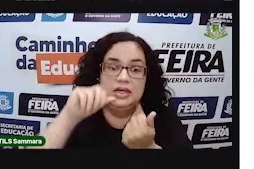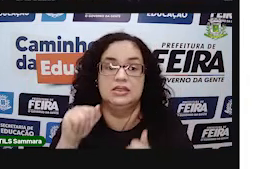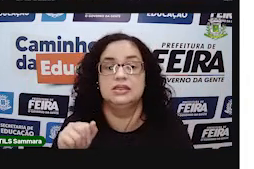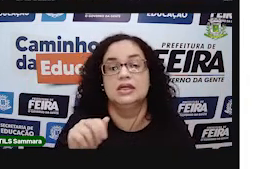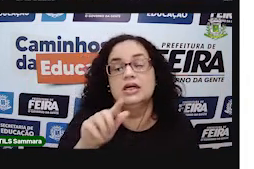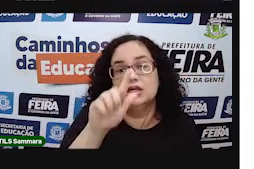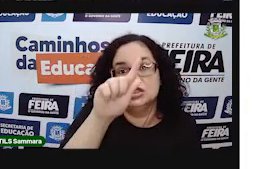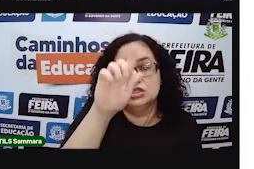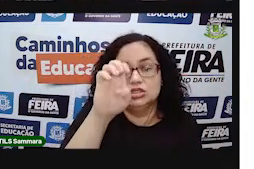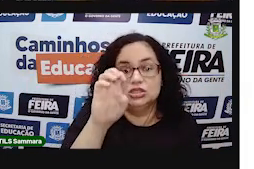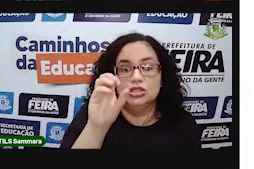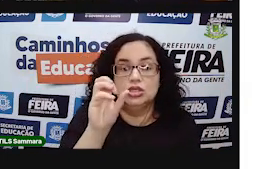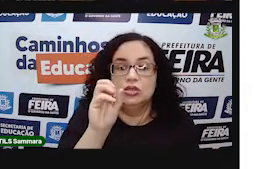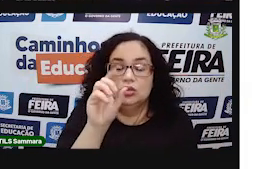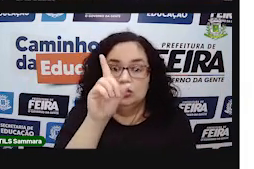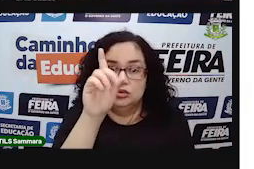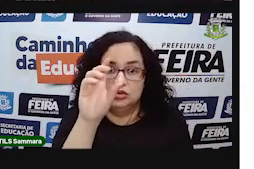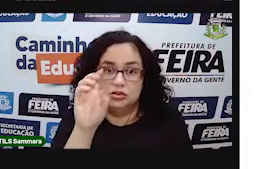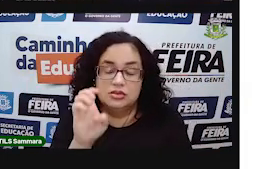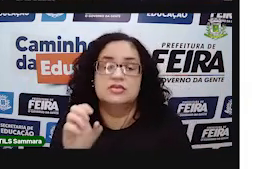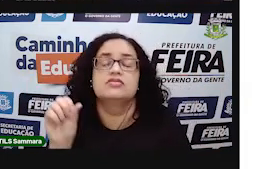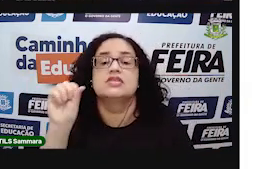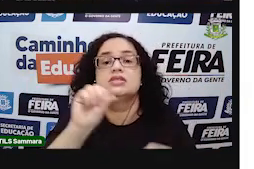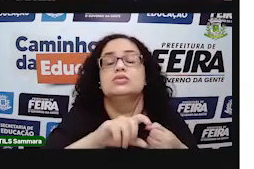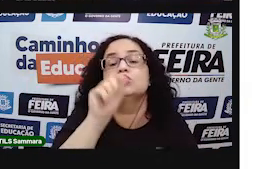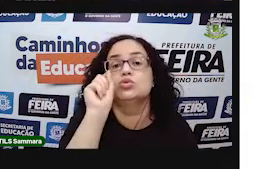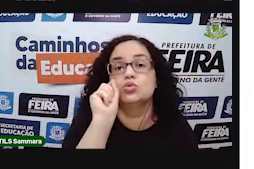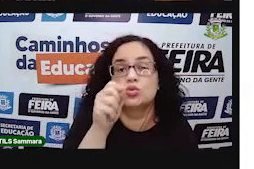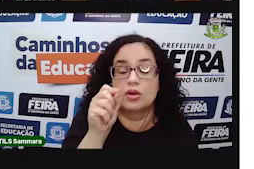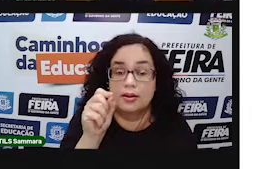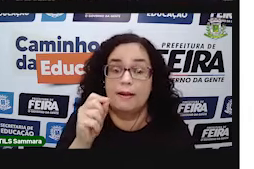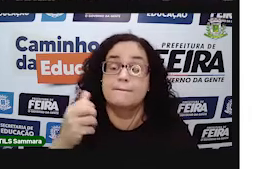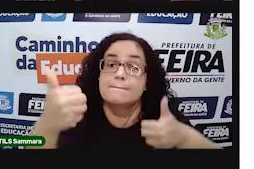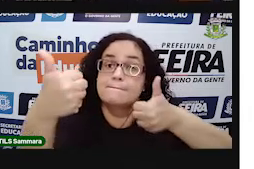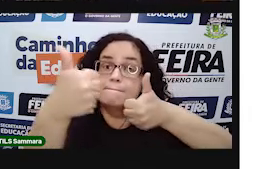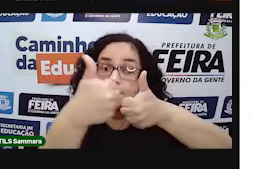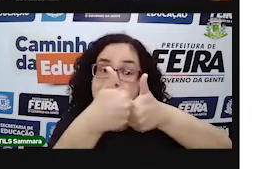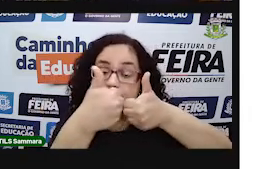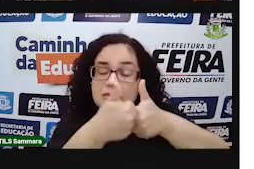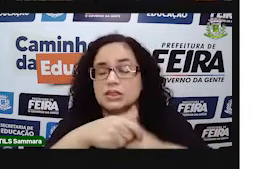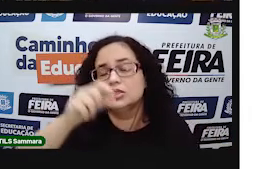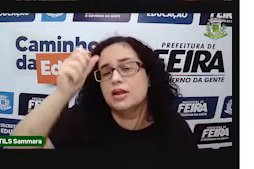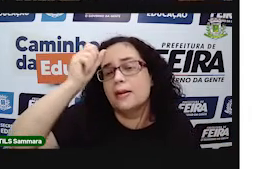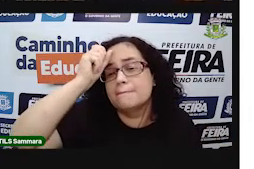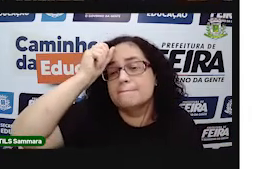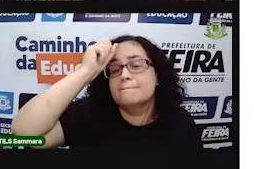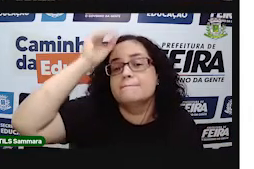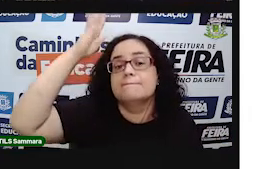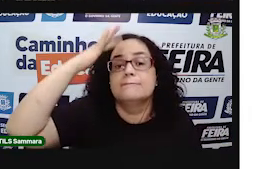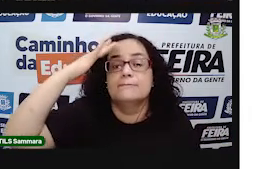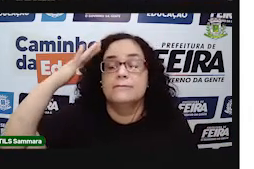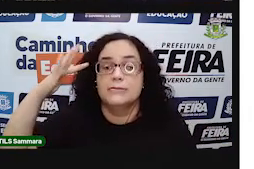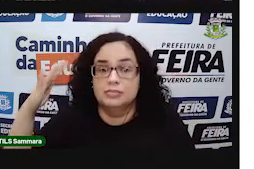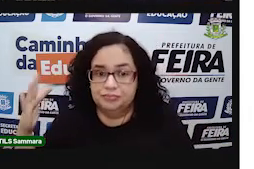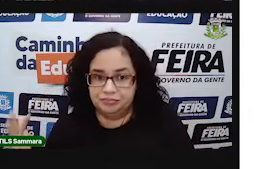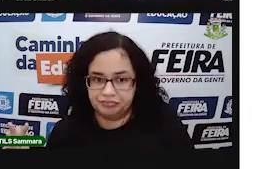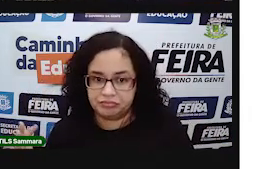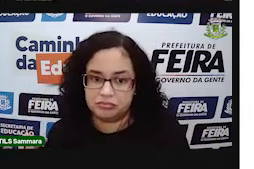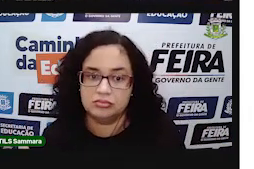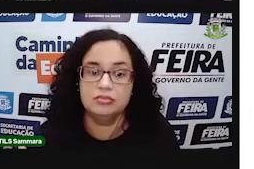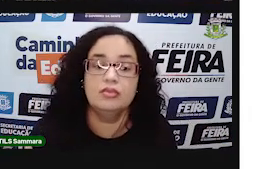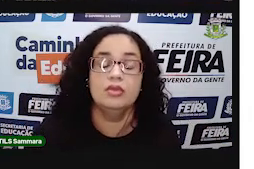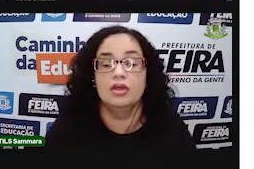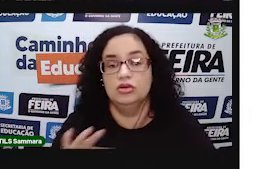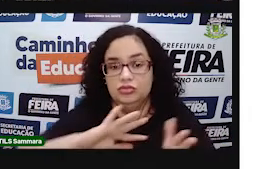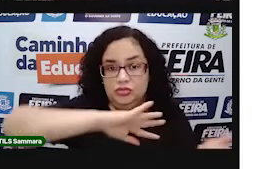geóide. Então, nós, o que é que nós fazemos? Nós aproximamos, nós imaginamos que o formato do nosso